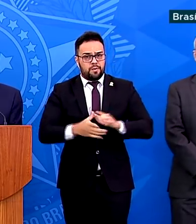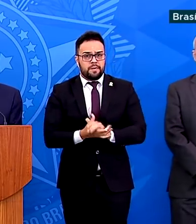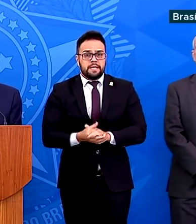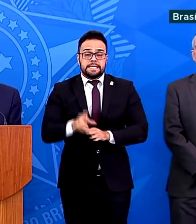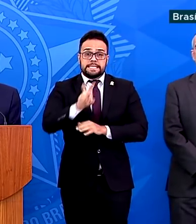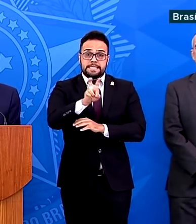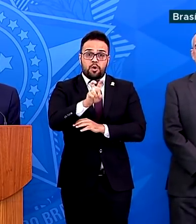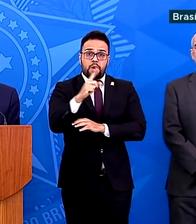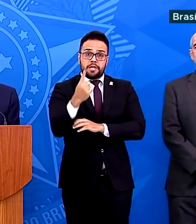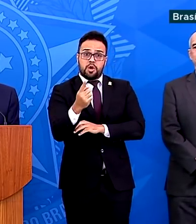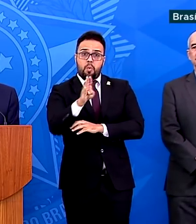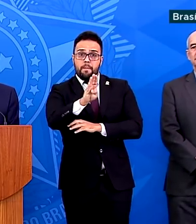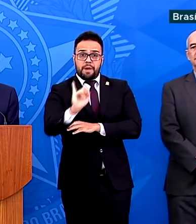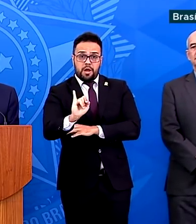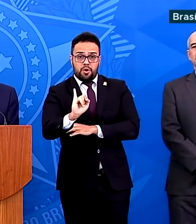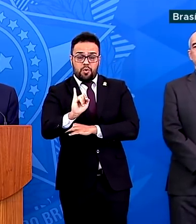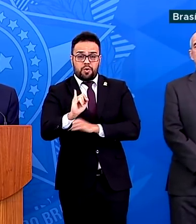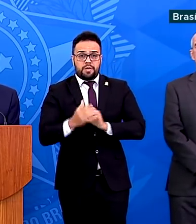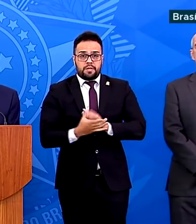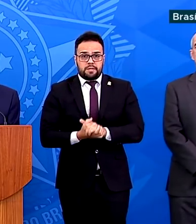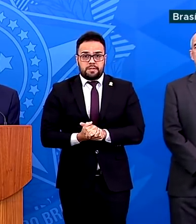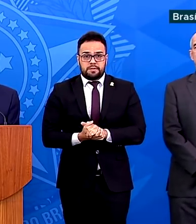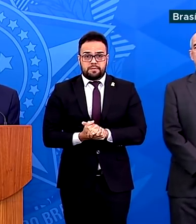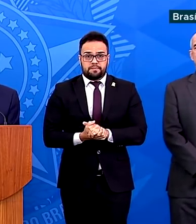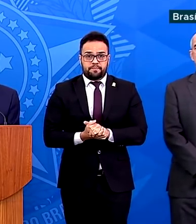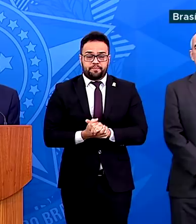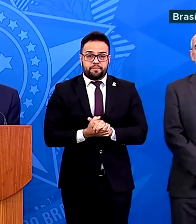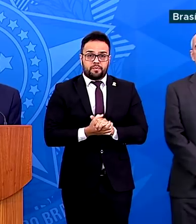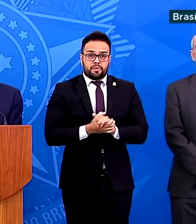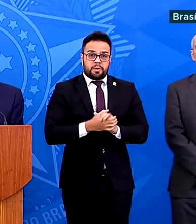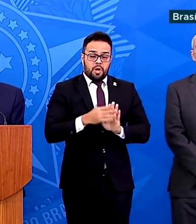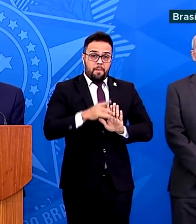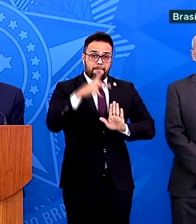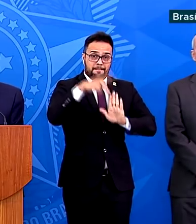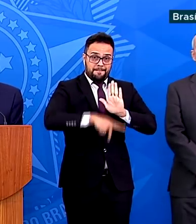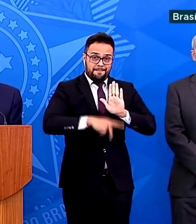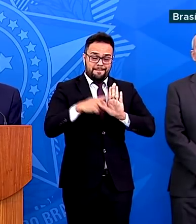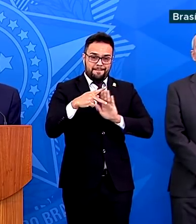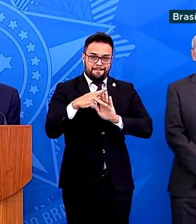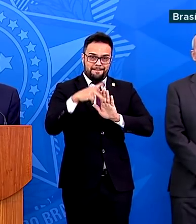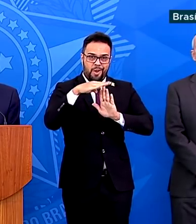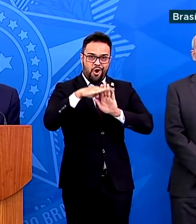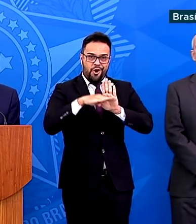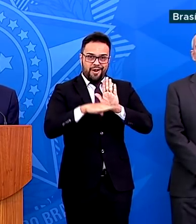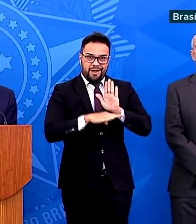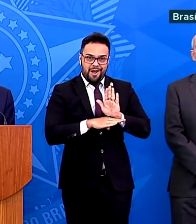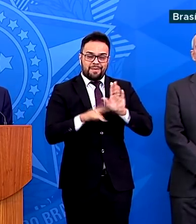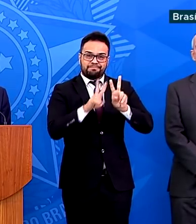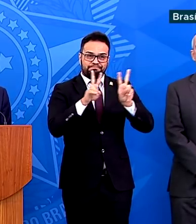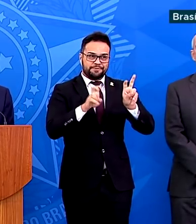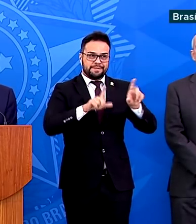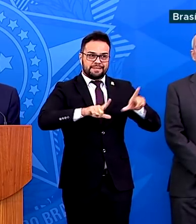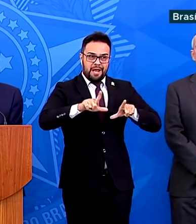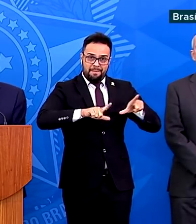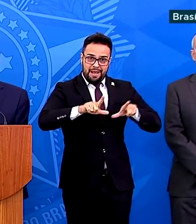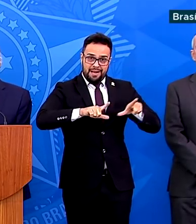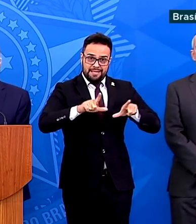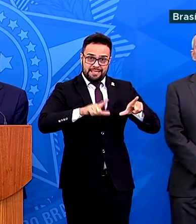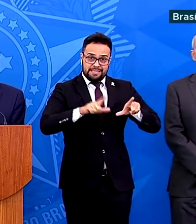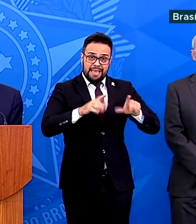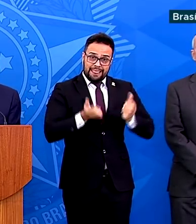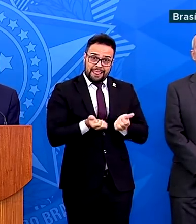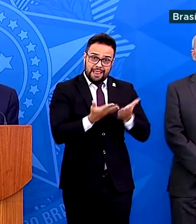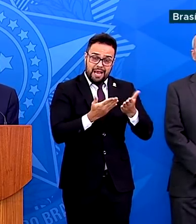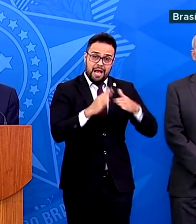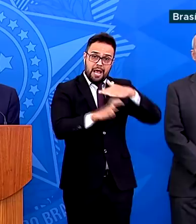51 bilhões do nosso programa trabalhista, que dá às empresas várias